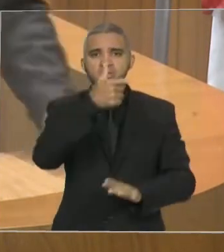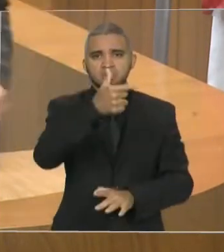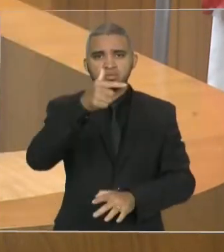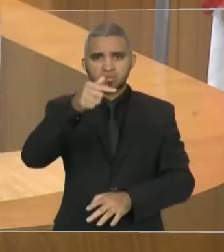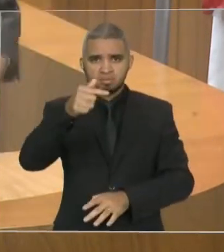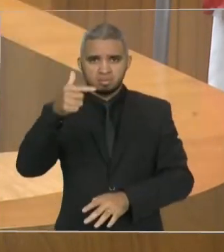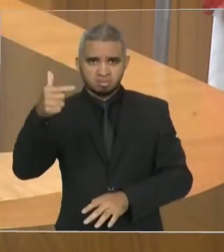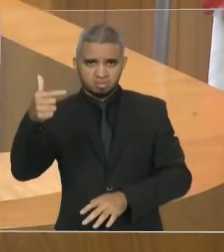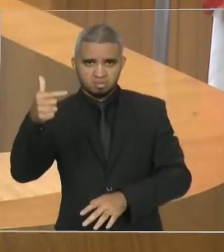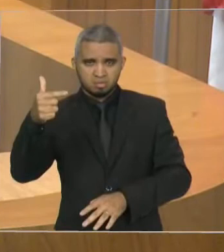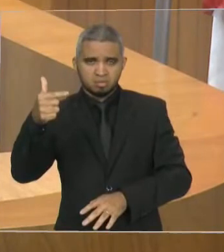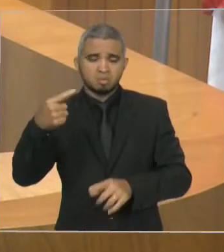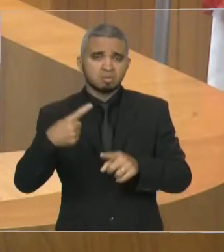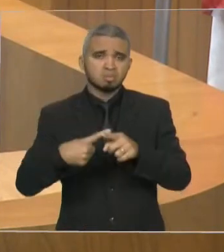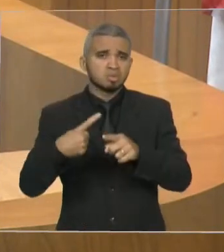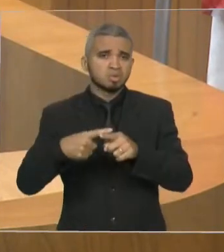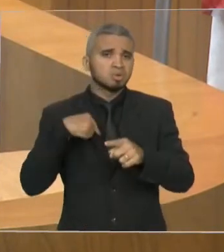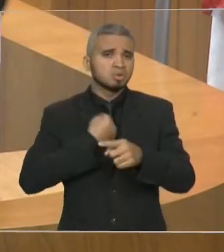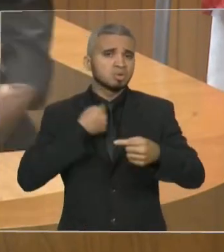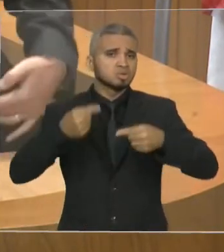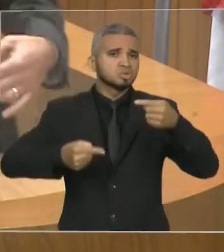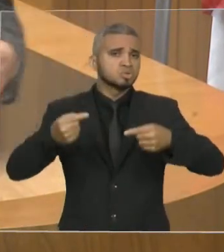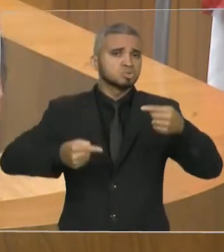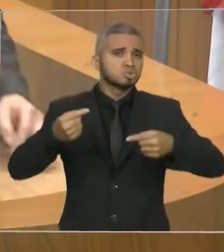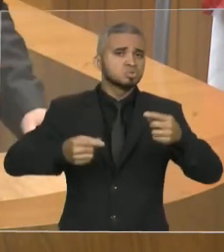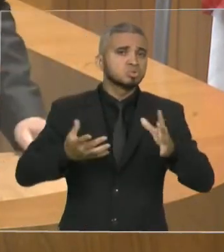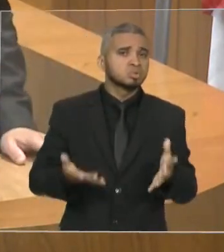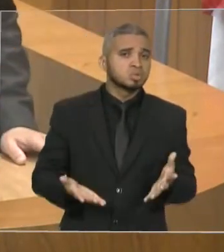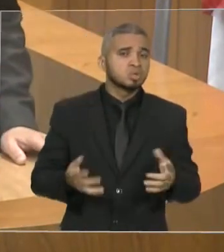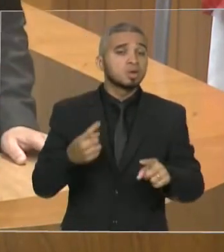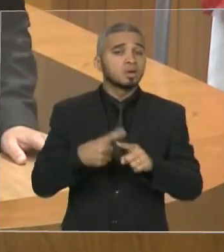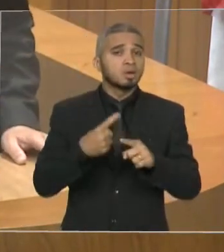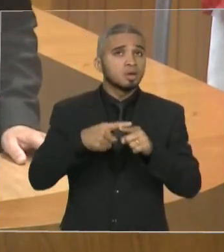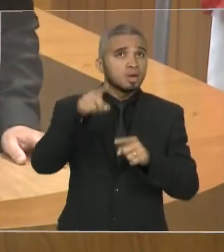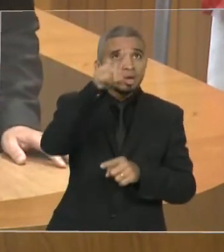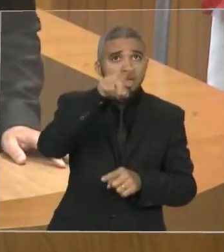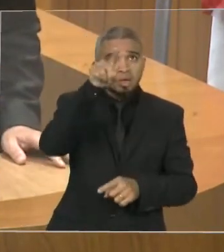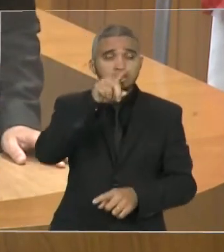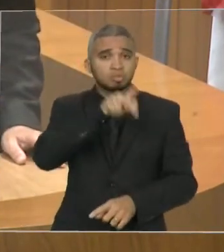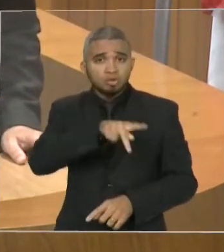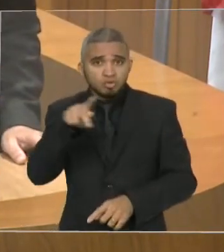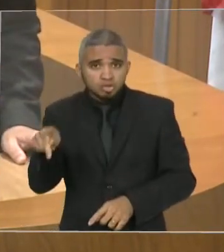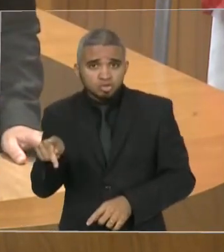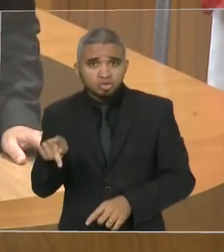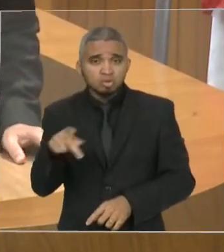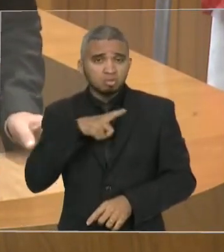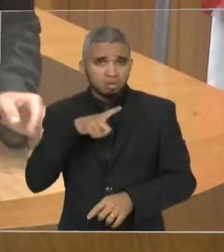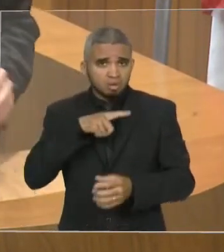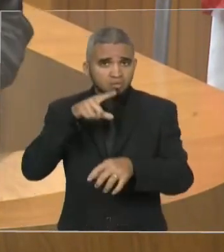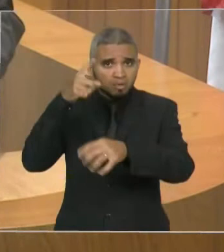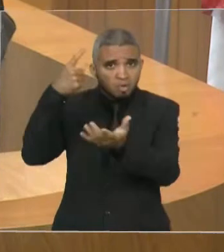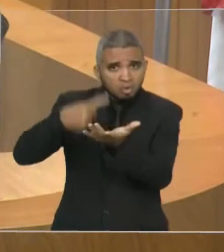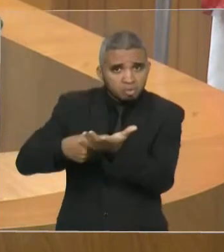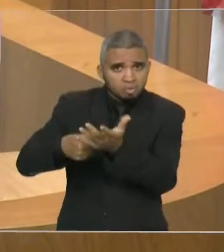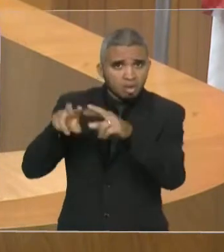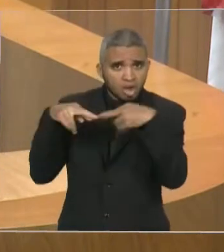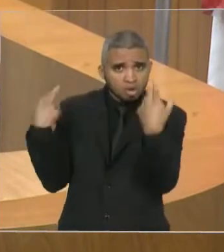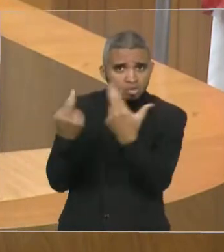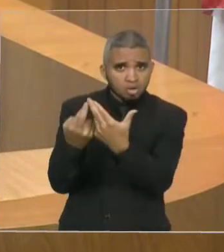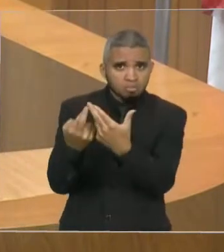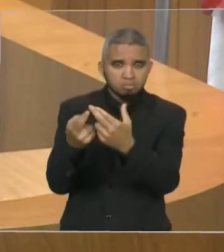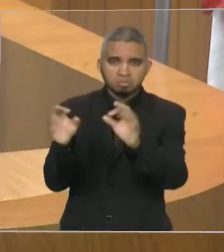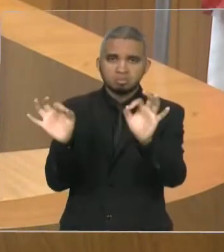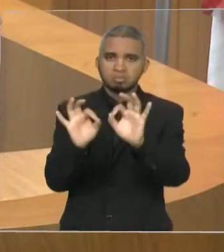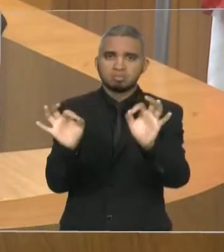Porque nenhum dos professores e professores que estão presentes aqui foram ouvidos, senhoras e senhores. Houve uma reunião de